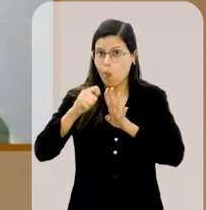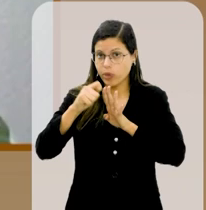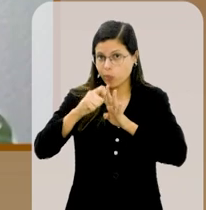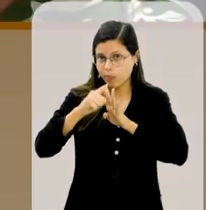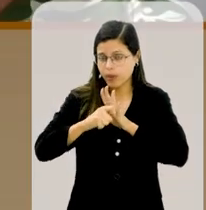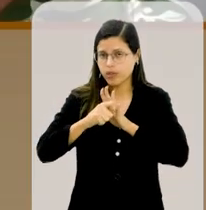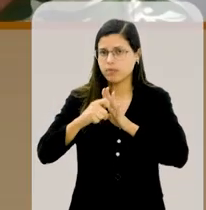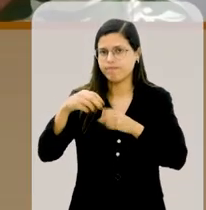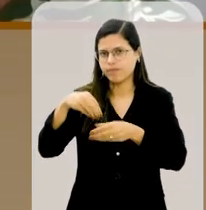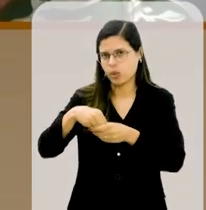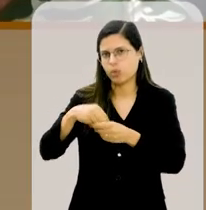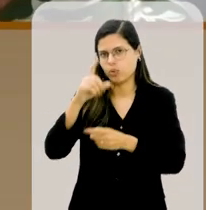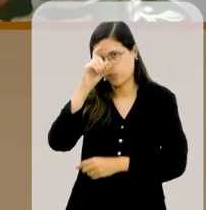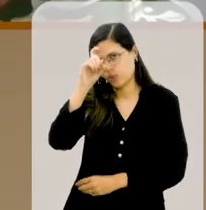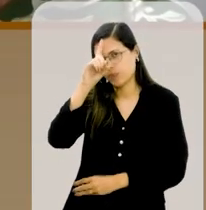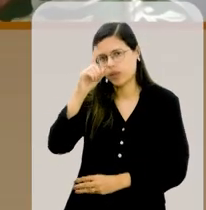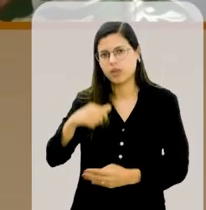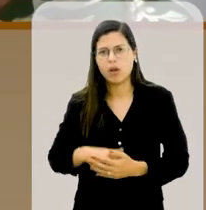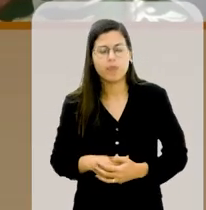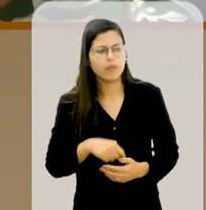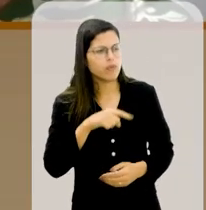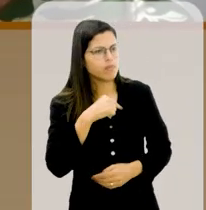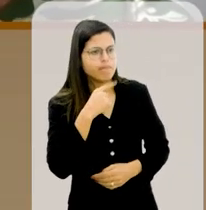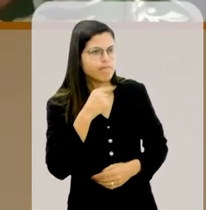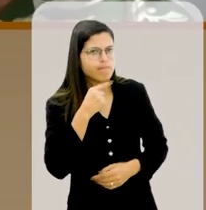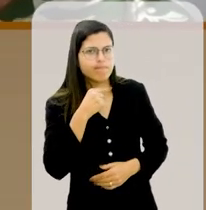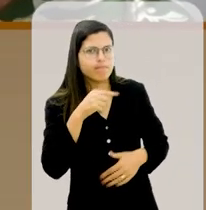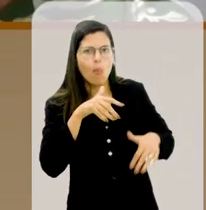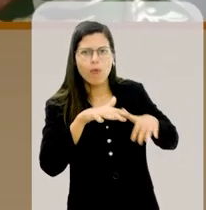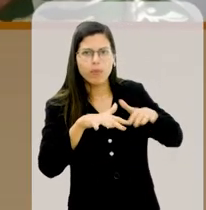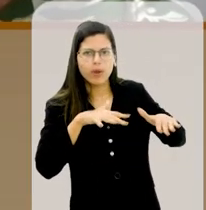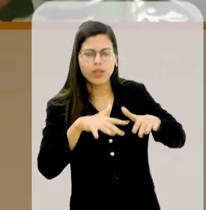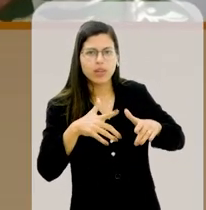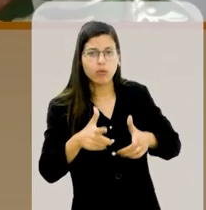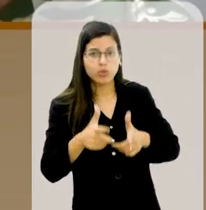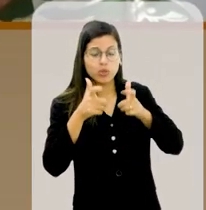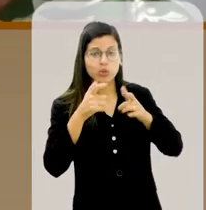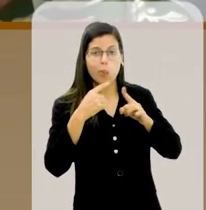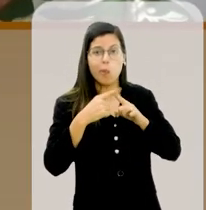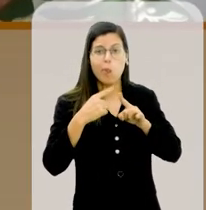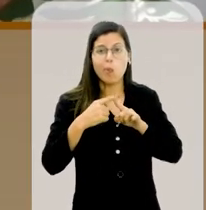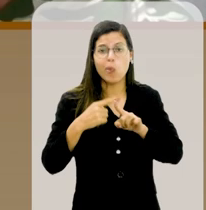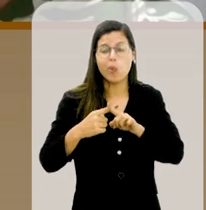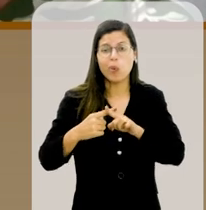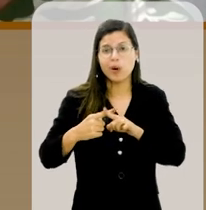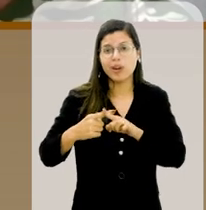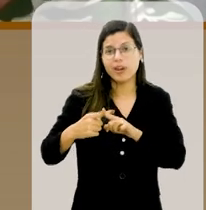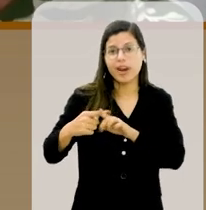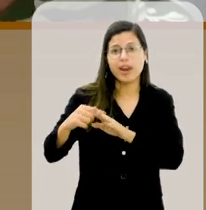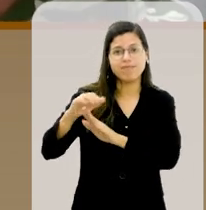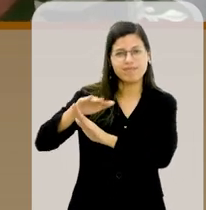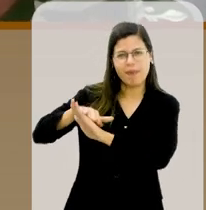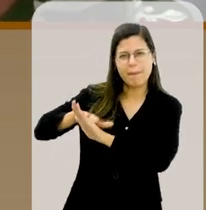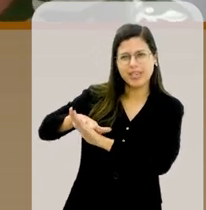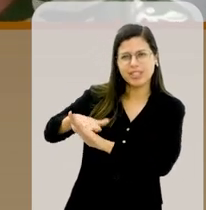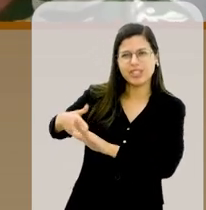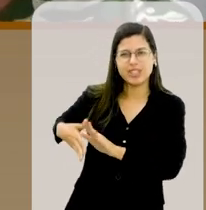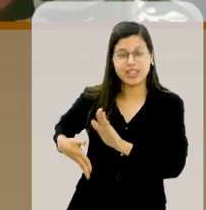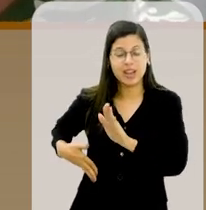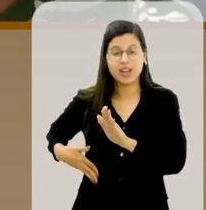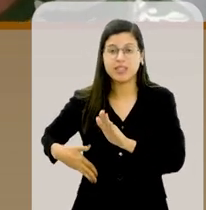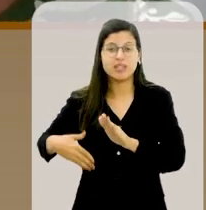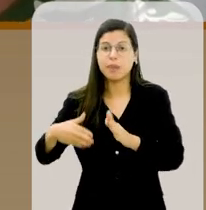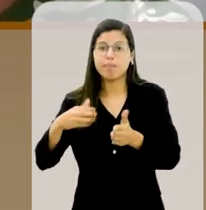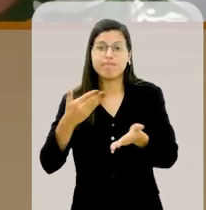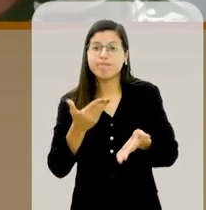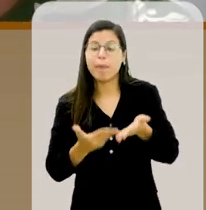hospitalizada. E você não conseguia se mexer após o tiro porque esse tiro atingiu a sua coluna e deixou você